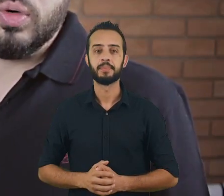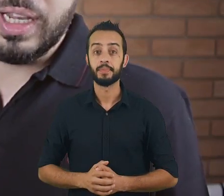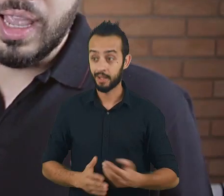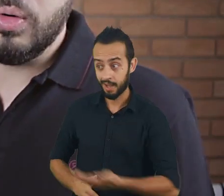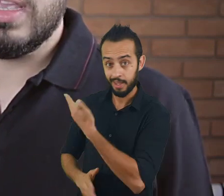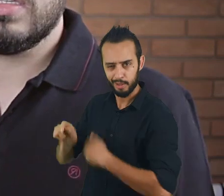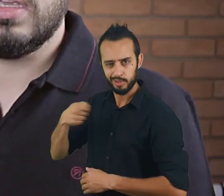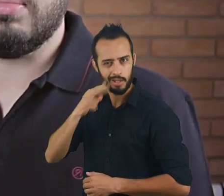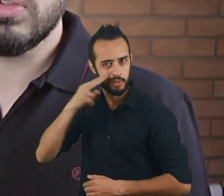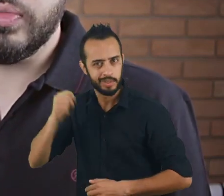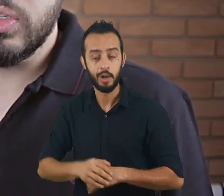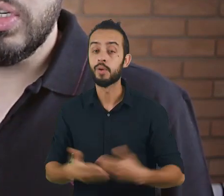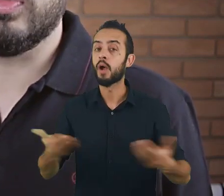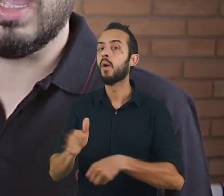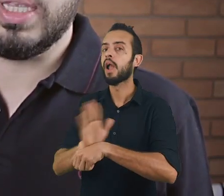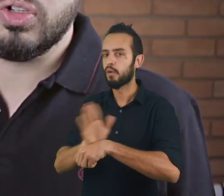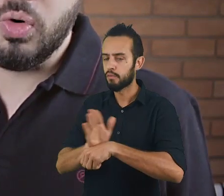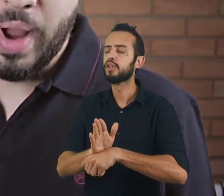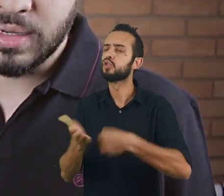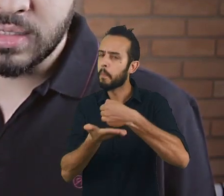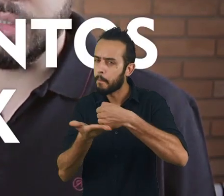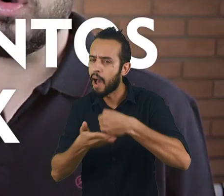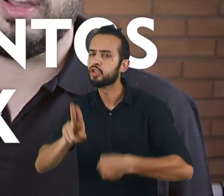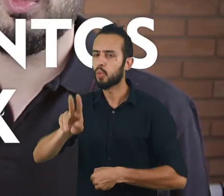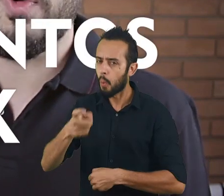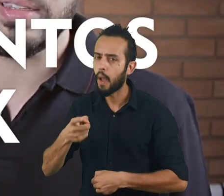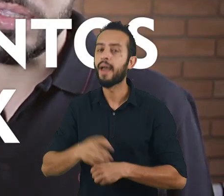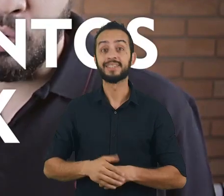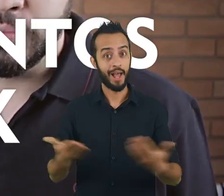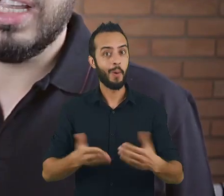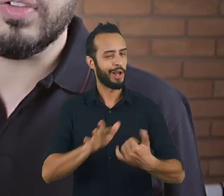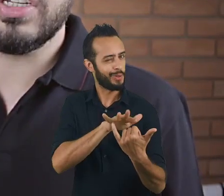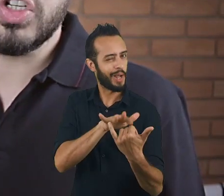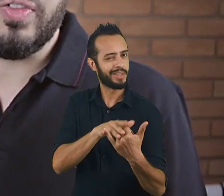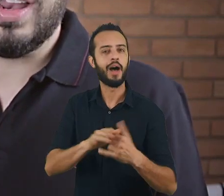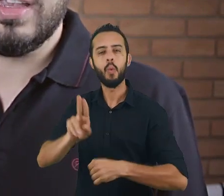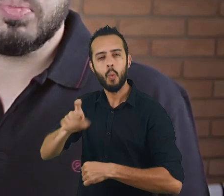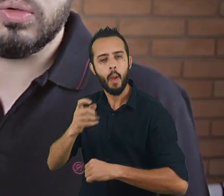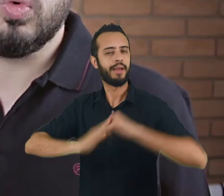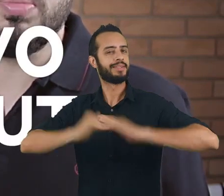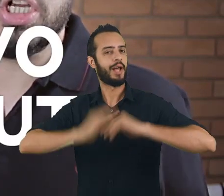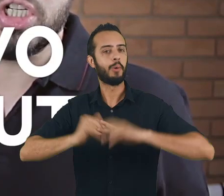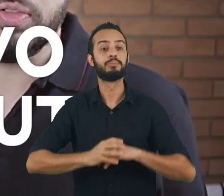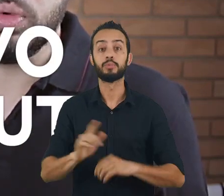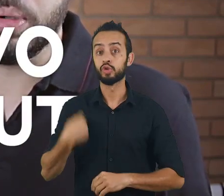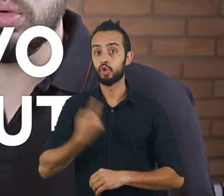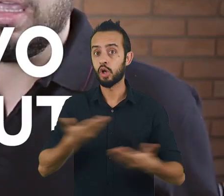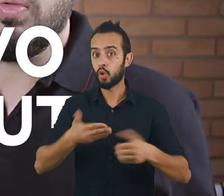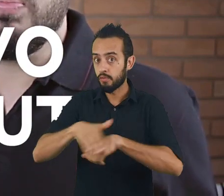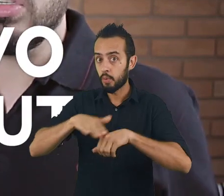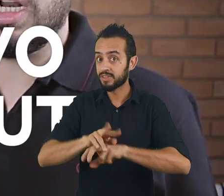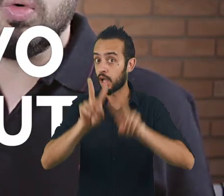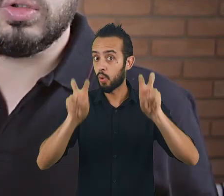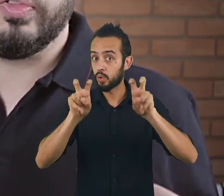Eu sou o Daniel e esse é mais um vídeo de Fundamentos de UX aqui do canal do UX Now. Dessa vez a gente vai falar a respeito do objetivo do